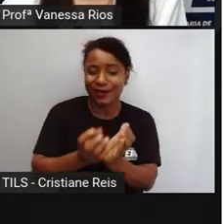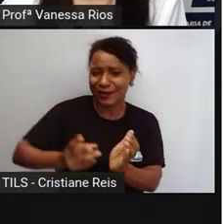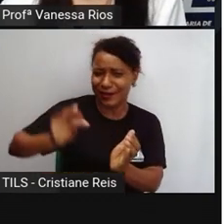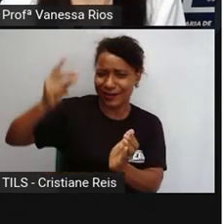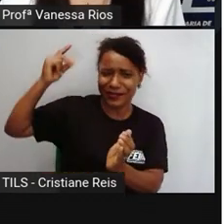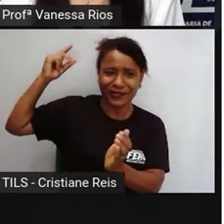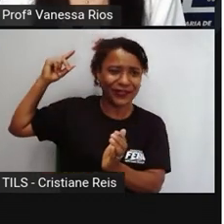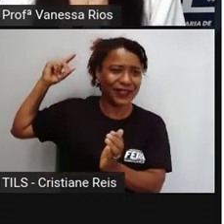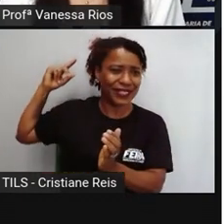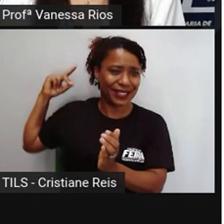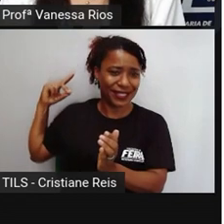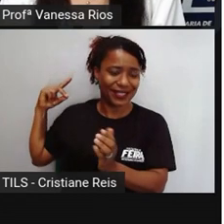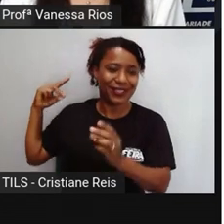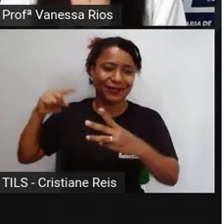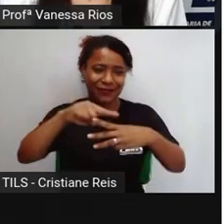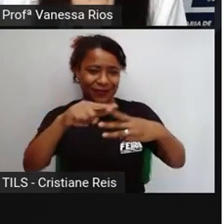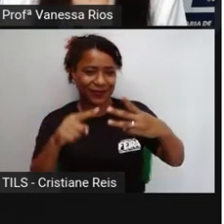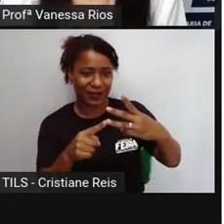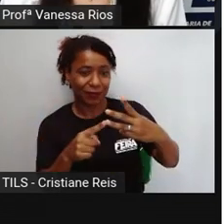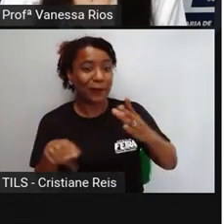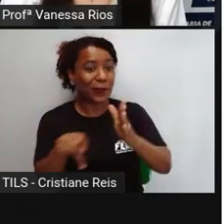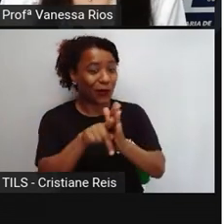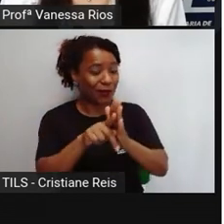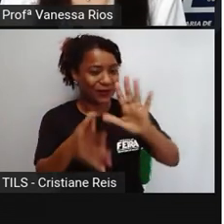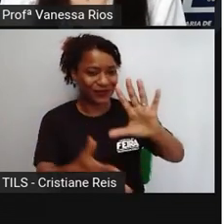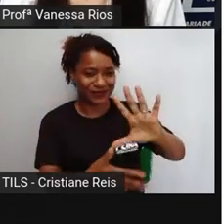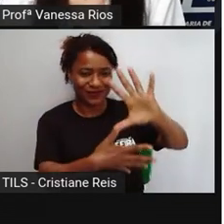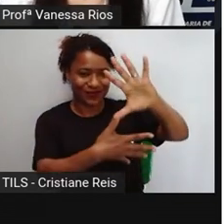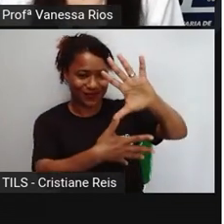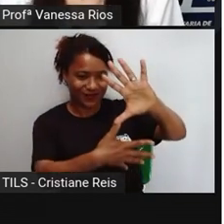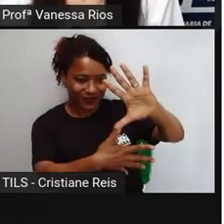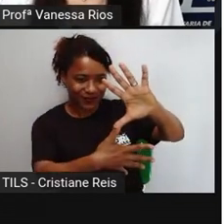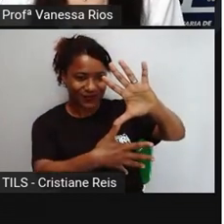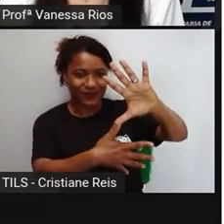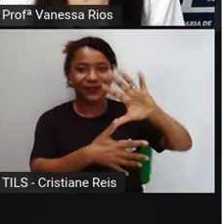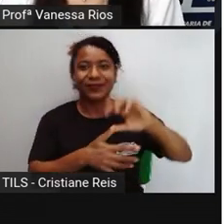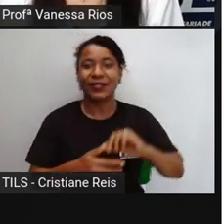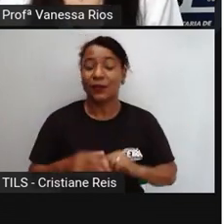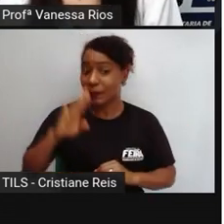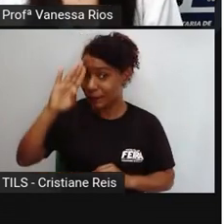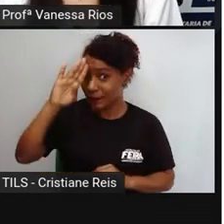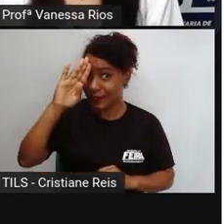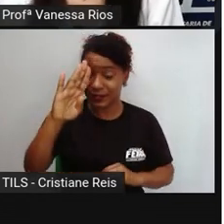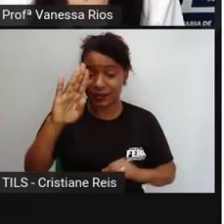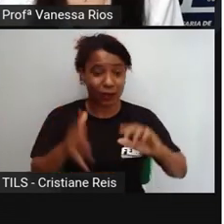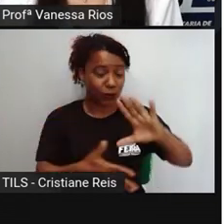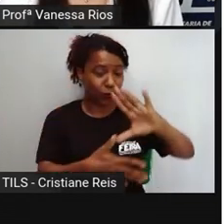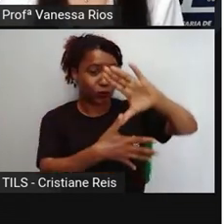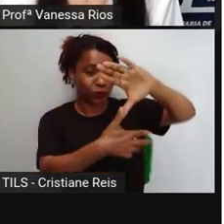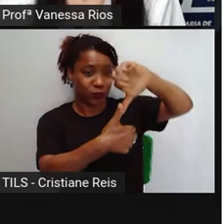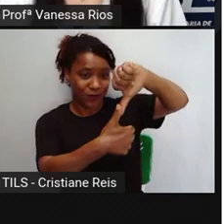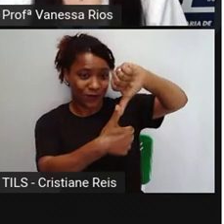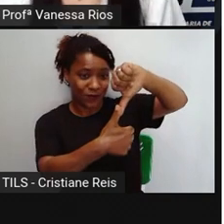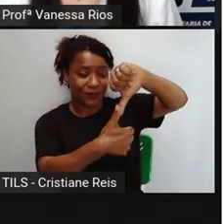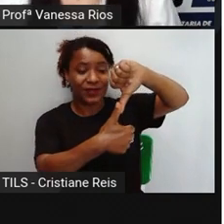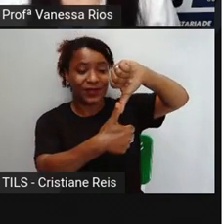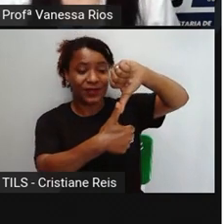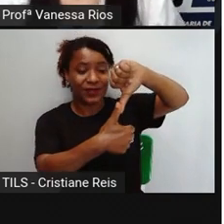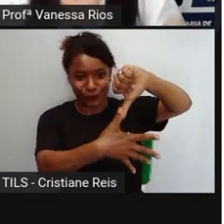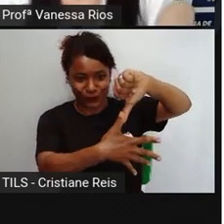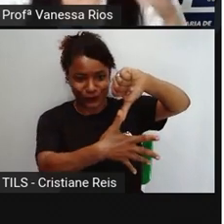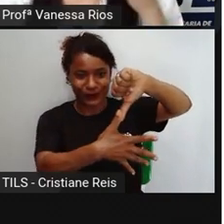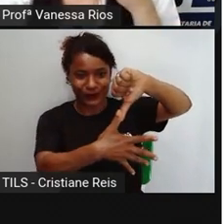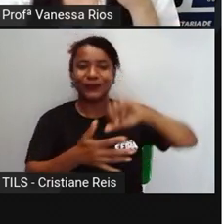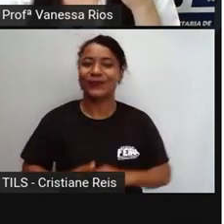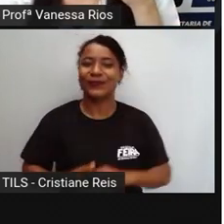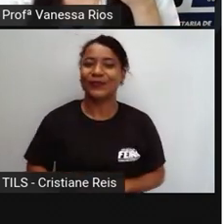atrás no continente americano. Principalmente aí na América do Sul, principalmente na América do Sul, né,